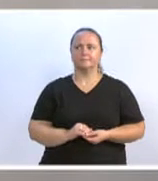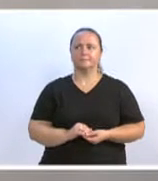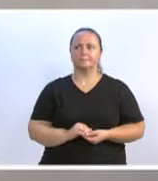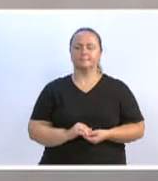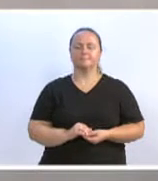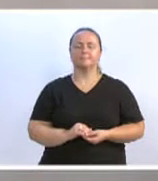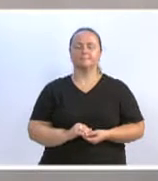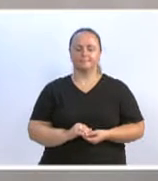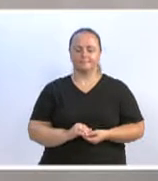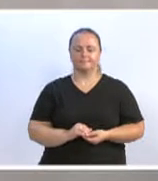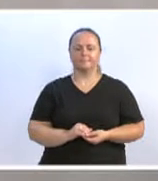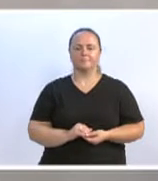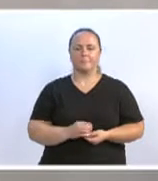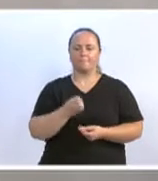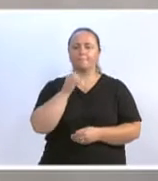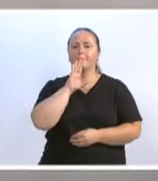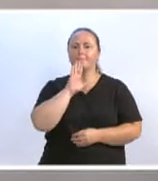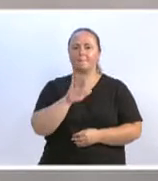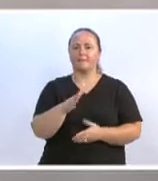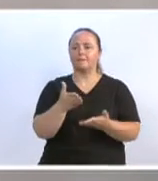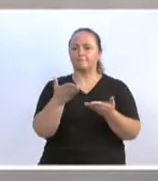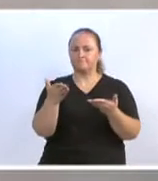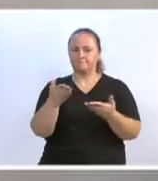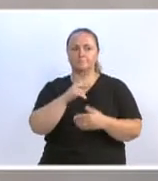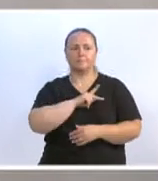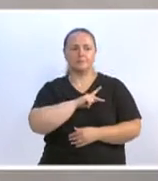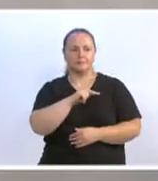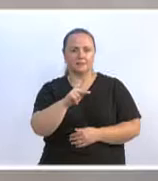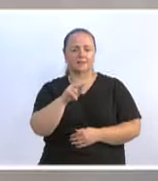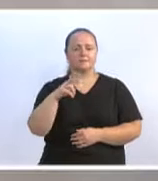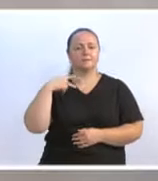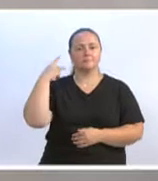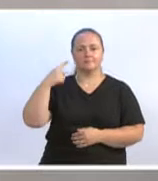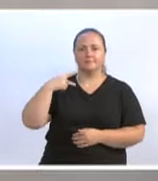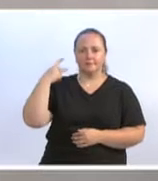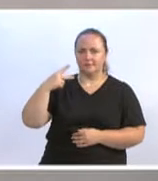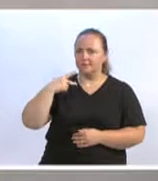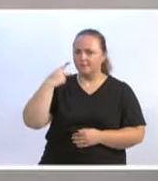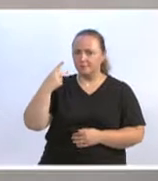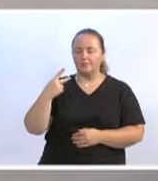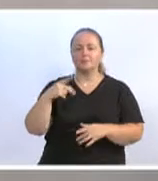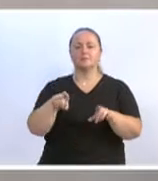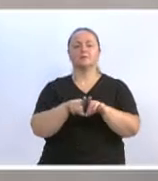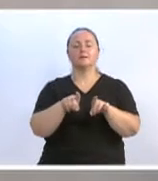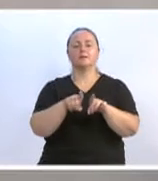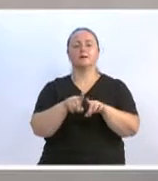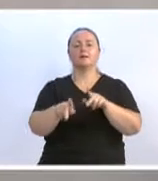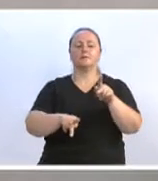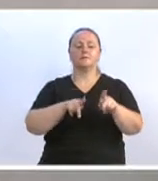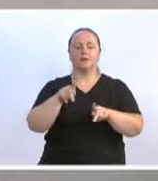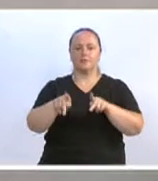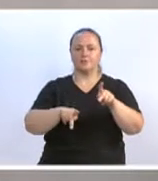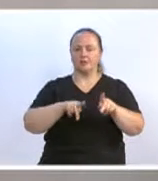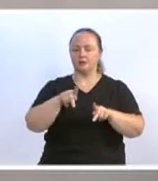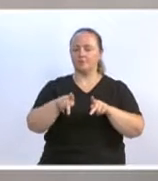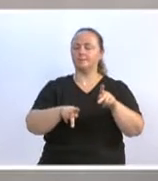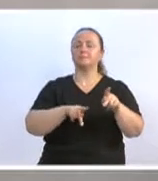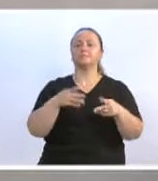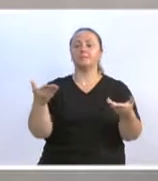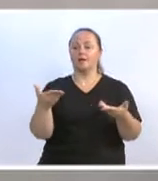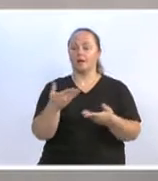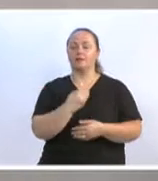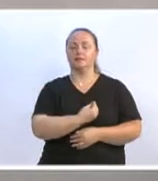Boa tarde, senhor presidente, senhores vereadores, ao público presente aqui na Câmara de